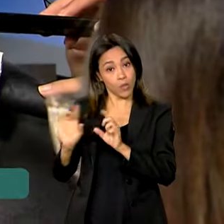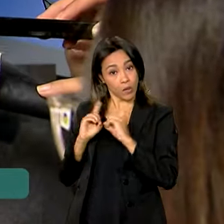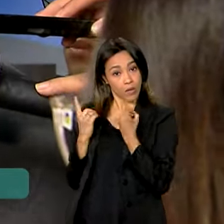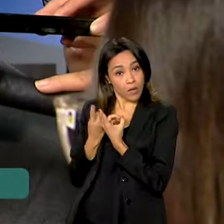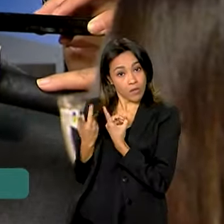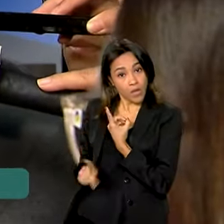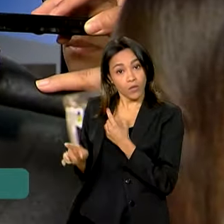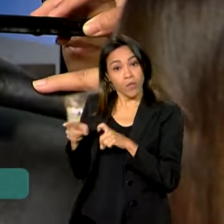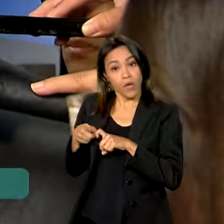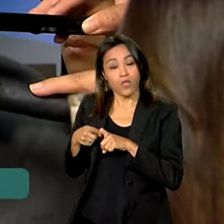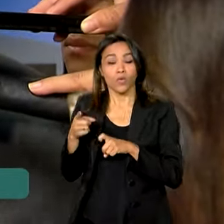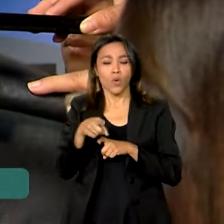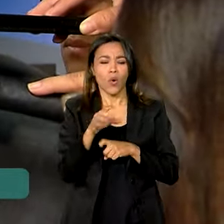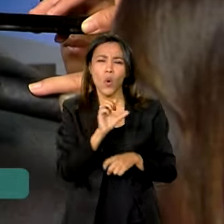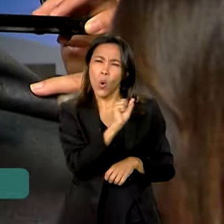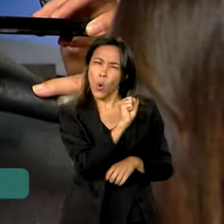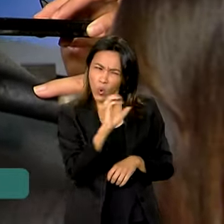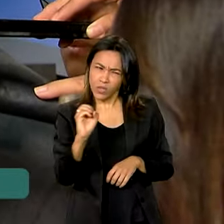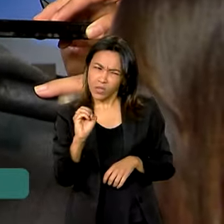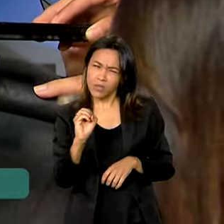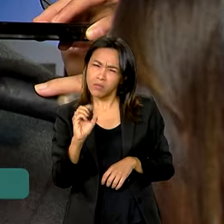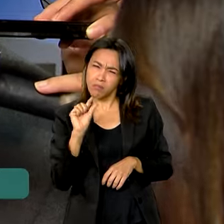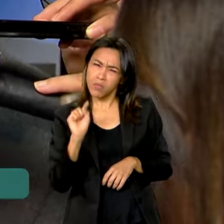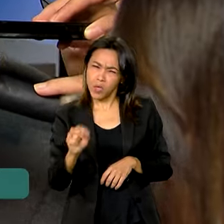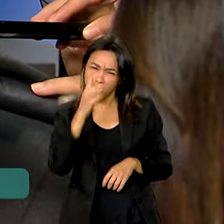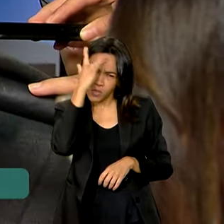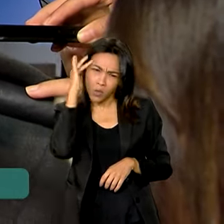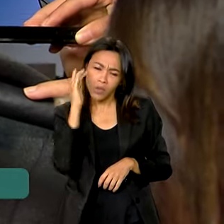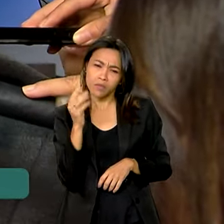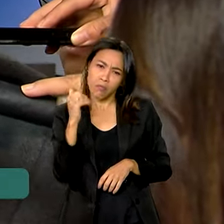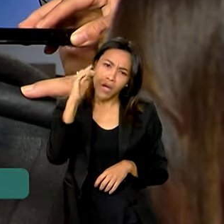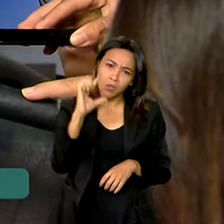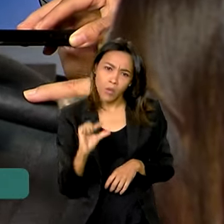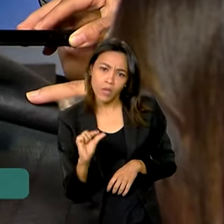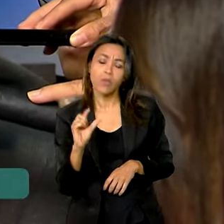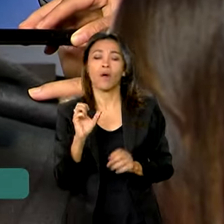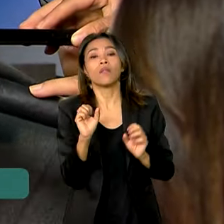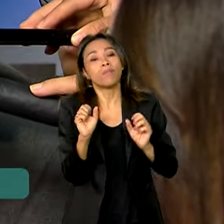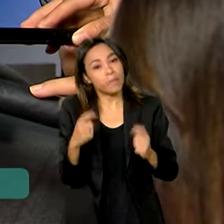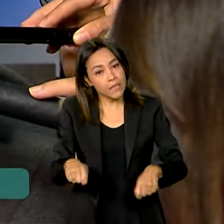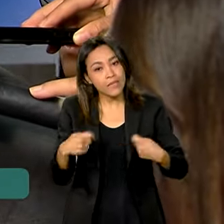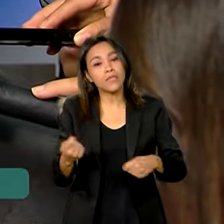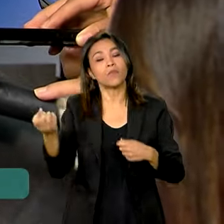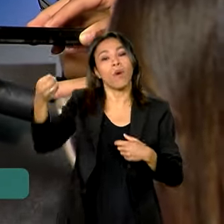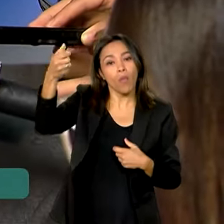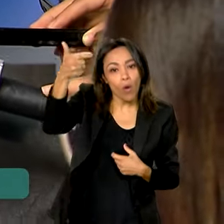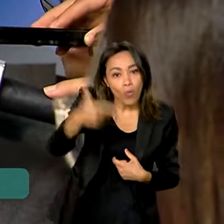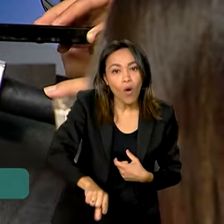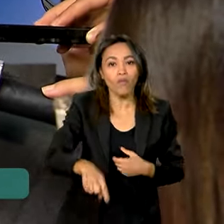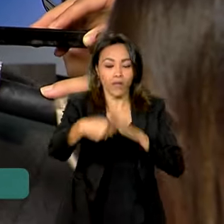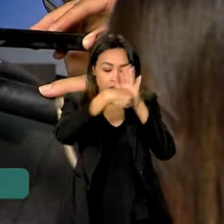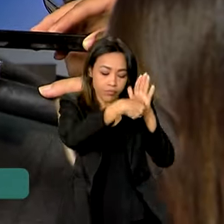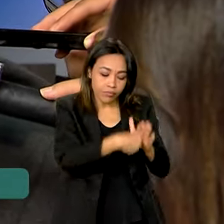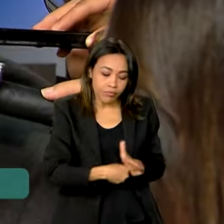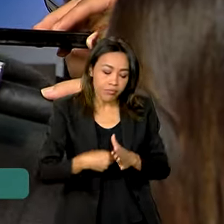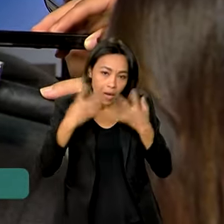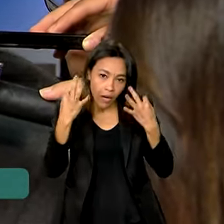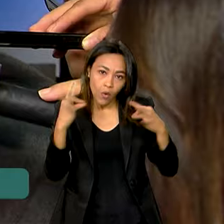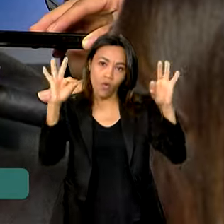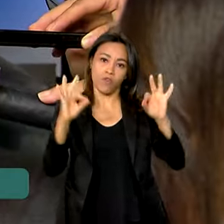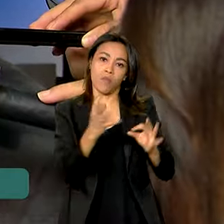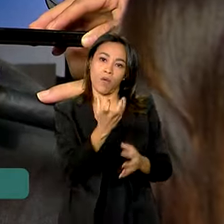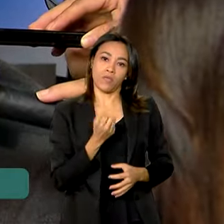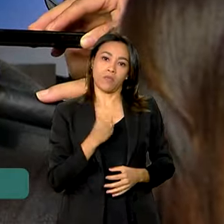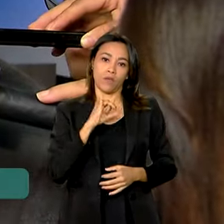mil pessoas em torno de um pouquinho mais, um pouquinho menos, que poderão ter que fazer essa nova perícia para confirmar ou não o seu benefício.